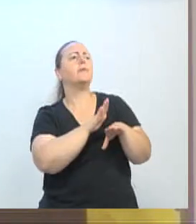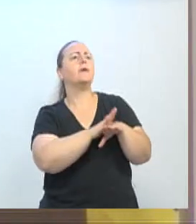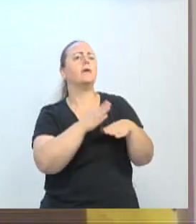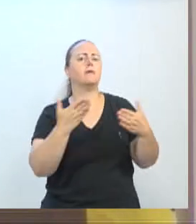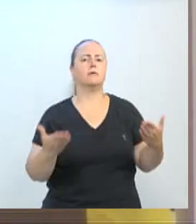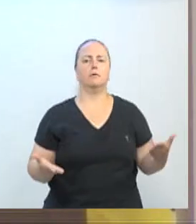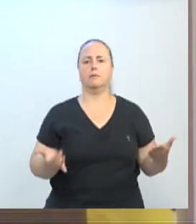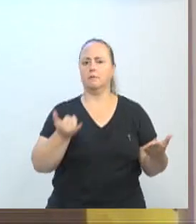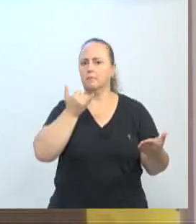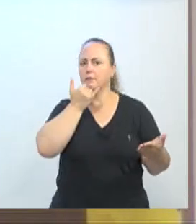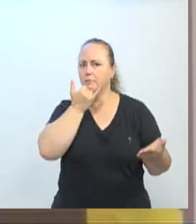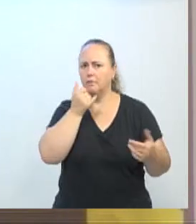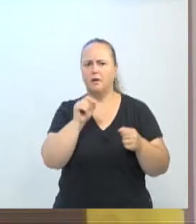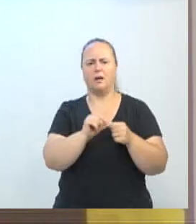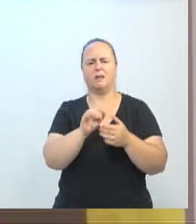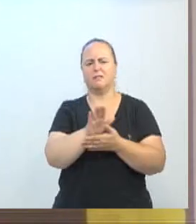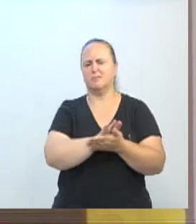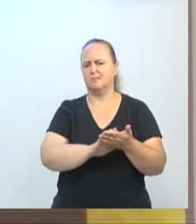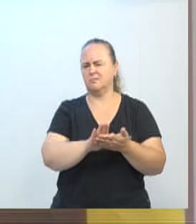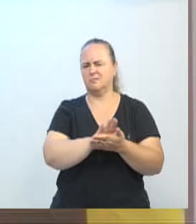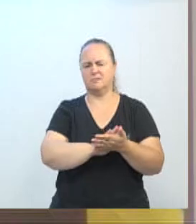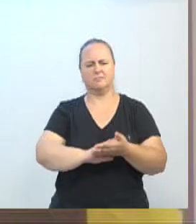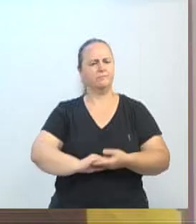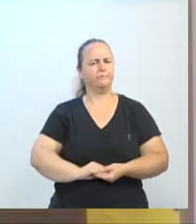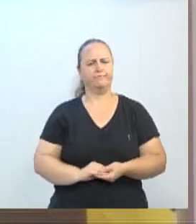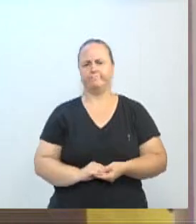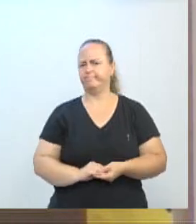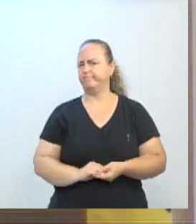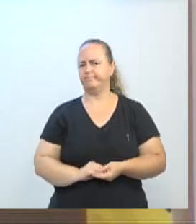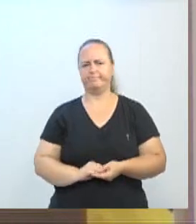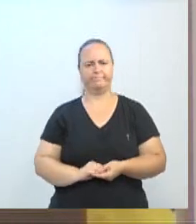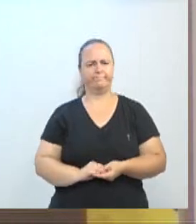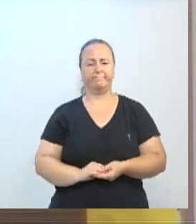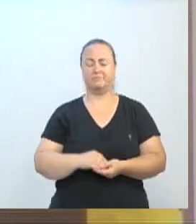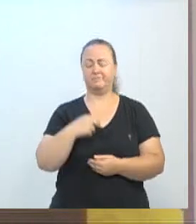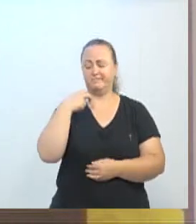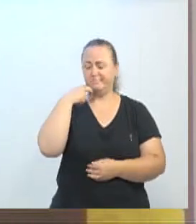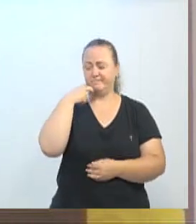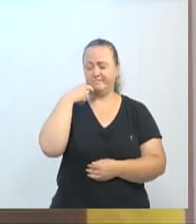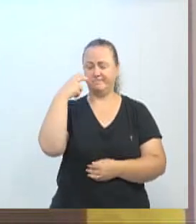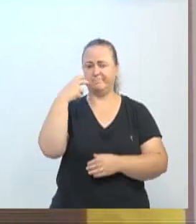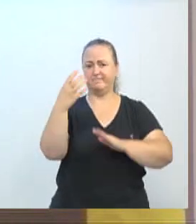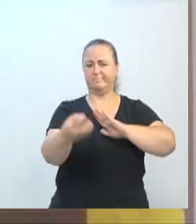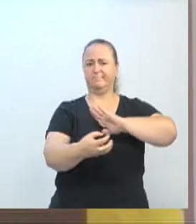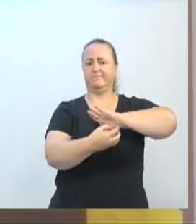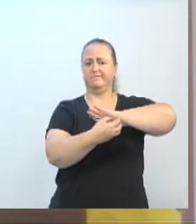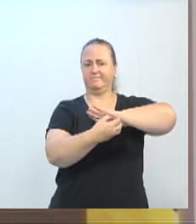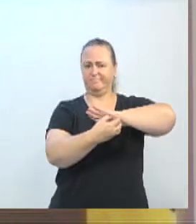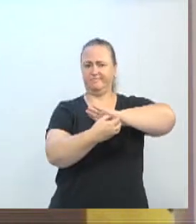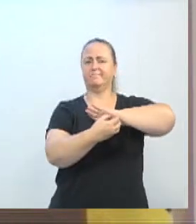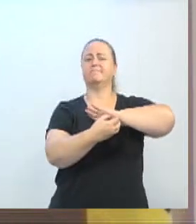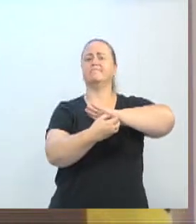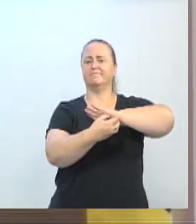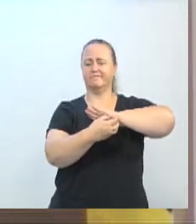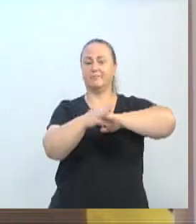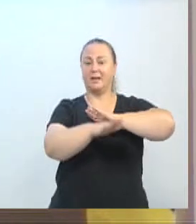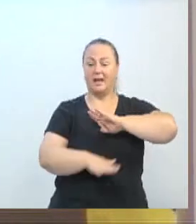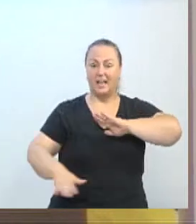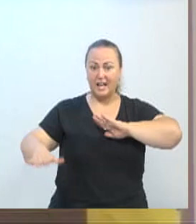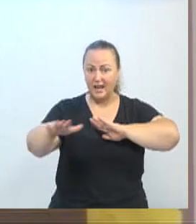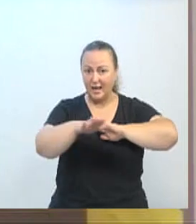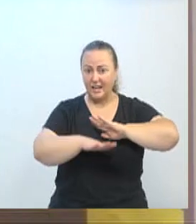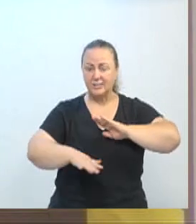Não fizeram nada. É uma vergonha para o Vale do Itajaí, para uma região